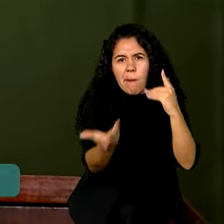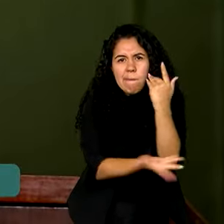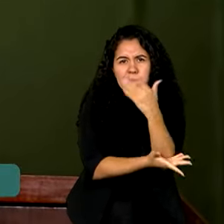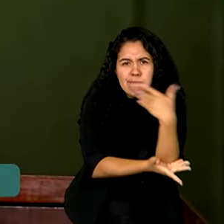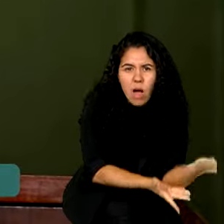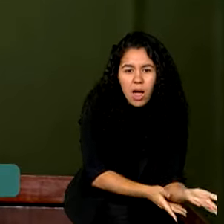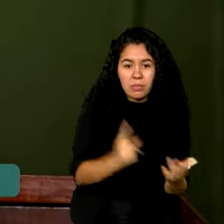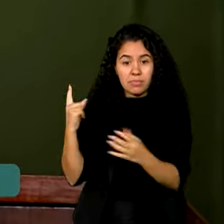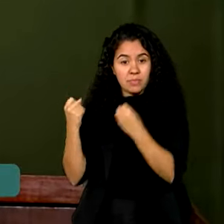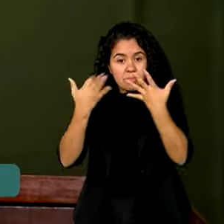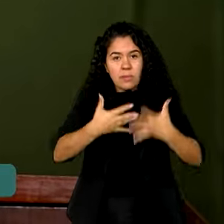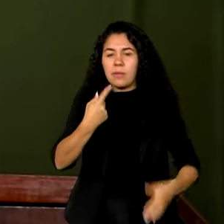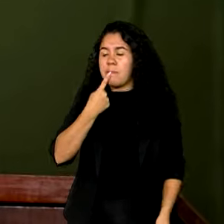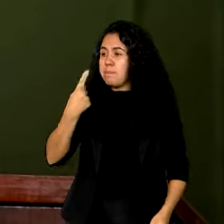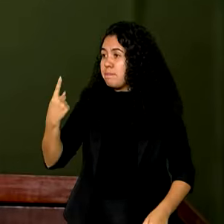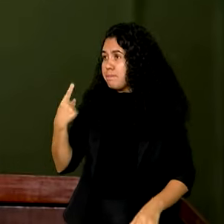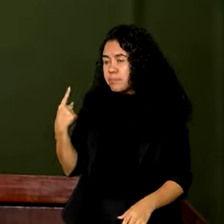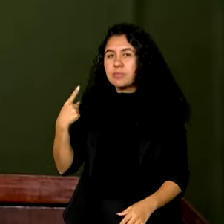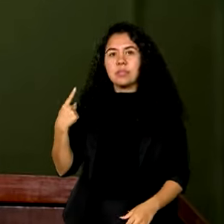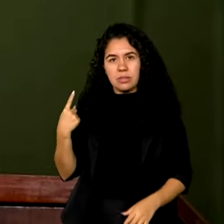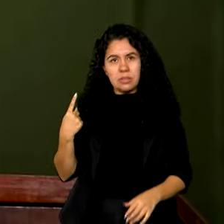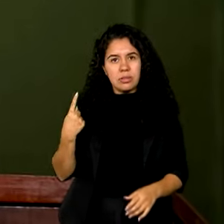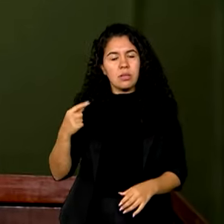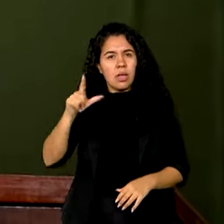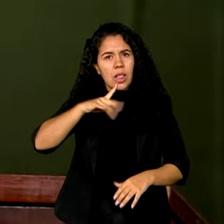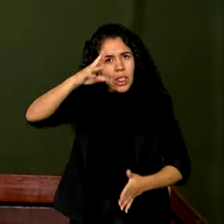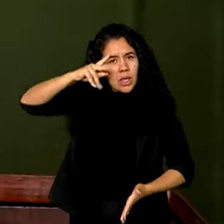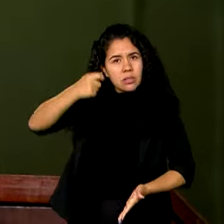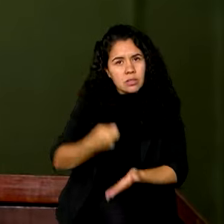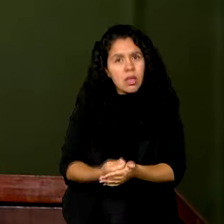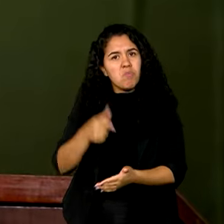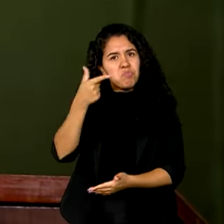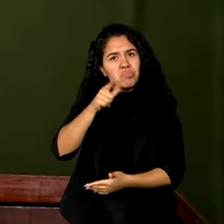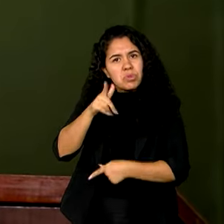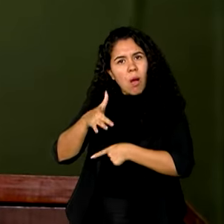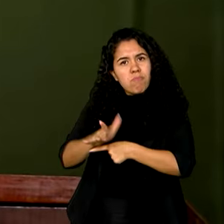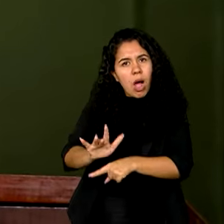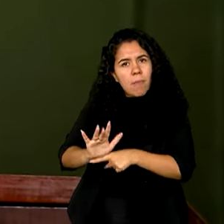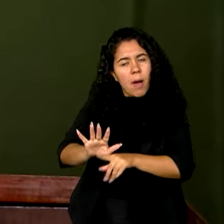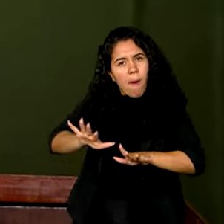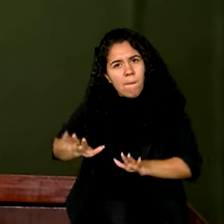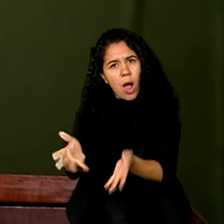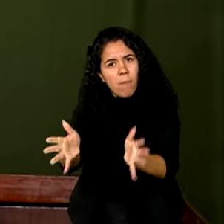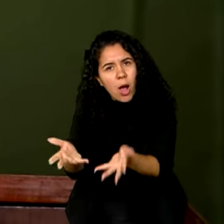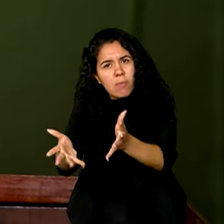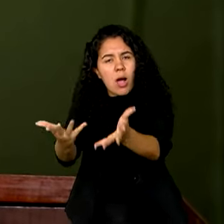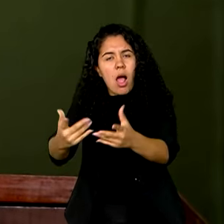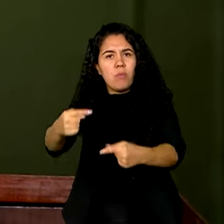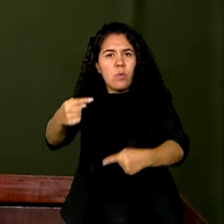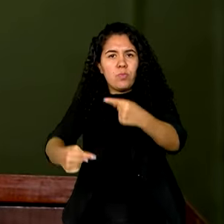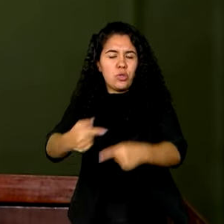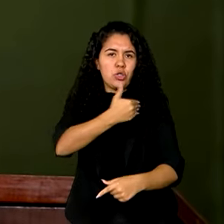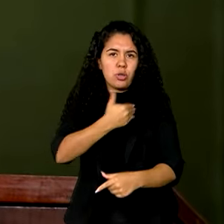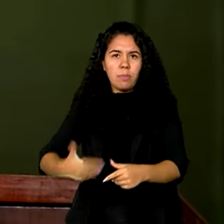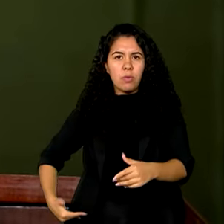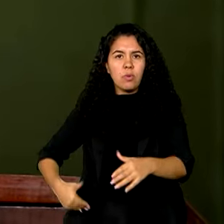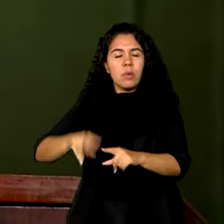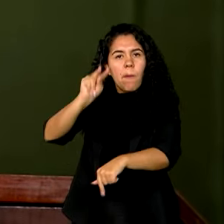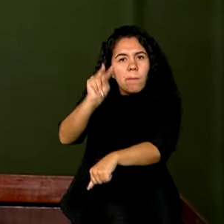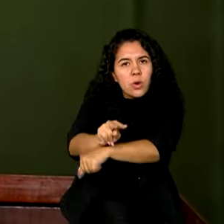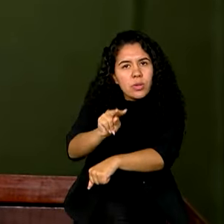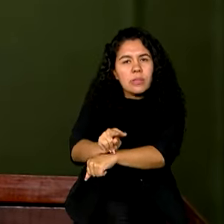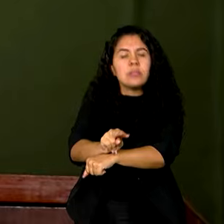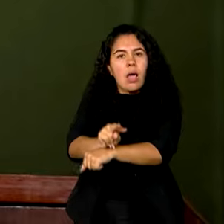decisões recentes da Corte têm contribuído para fortalecer as políticas públicas de proteção e